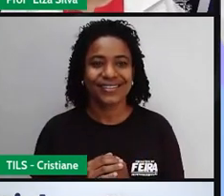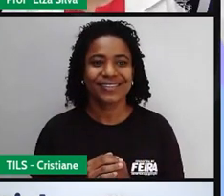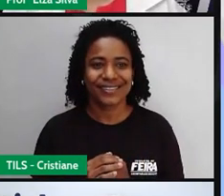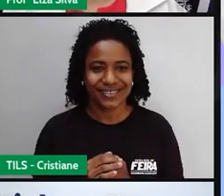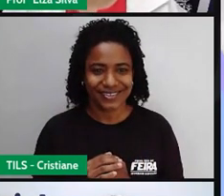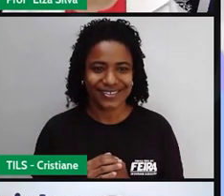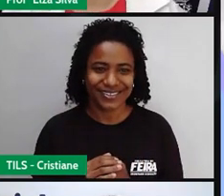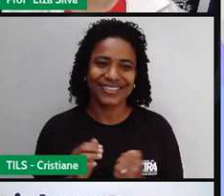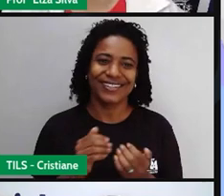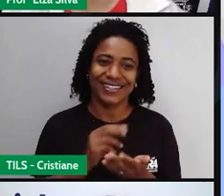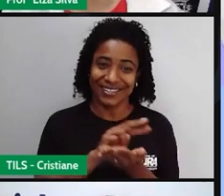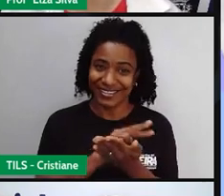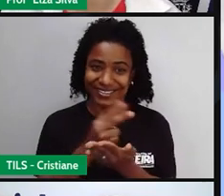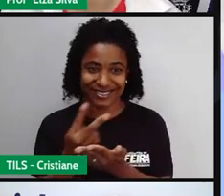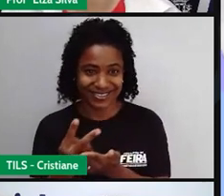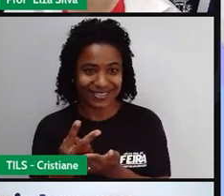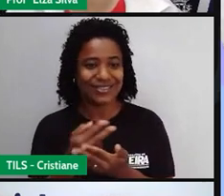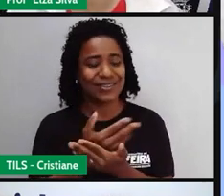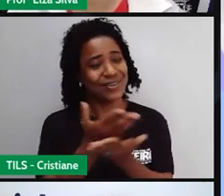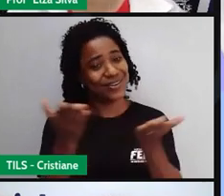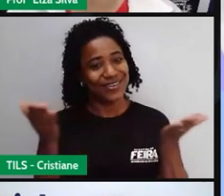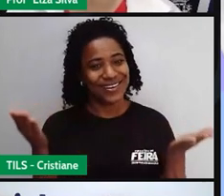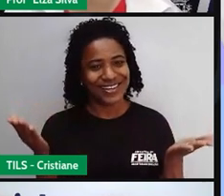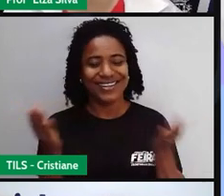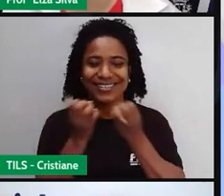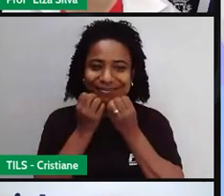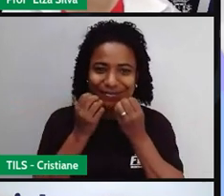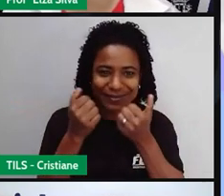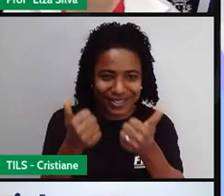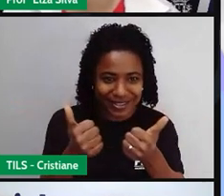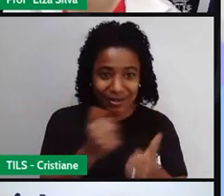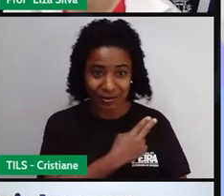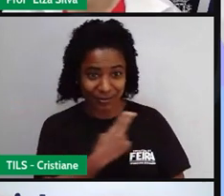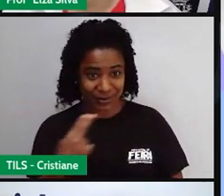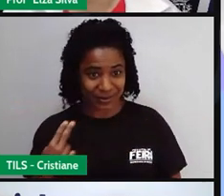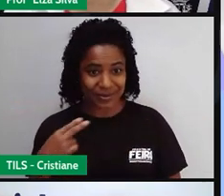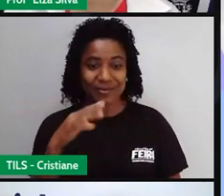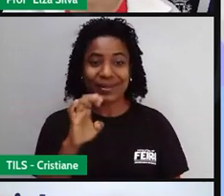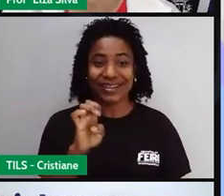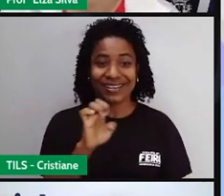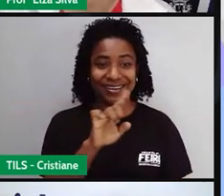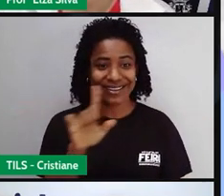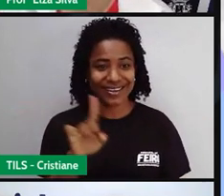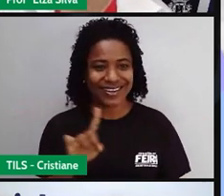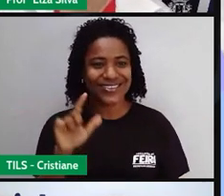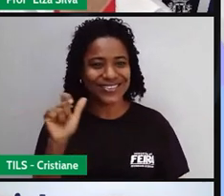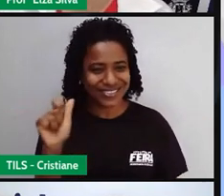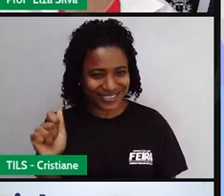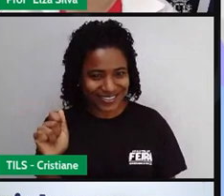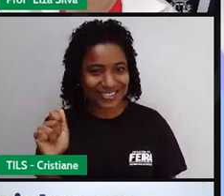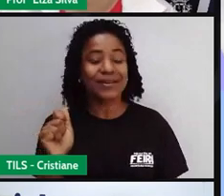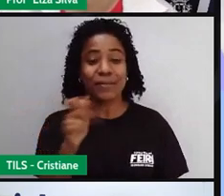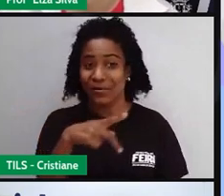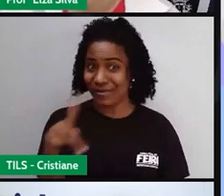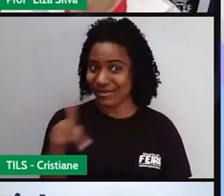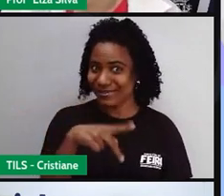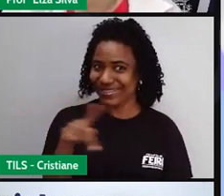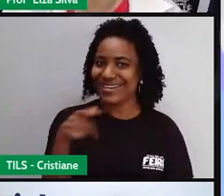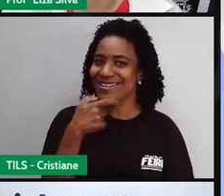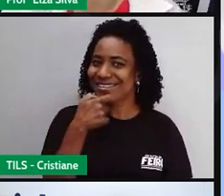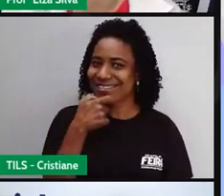Olá, estudantes! Eu sou a Elza Silva, sua professora de inglês. Como estão vocês? Como vocês estão?